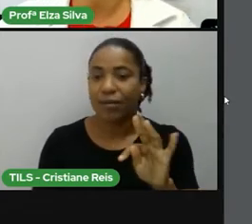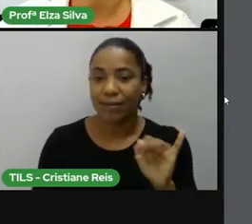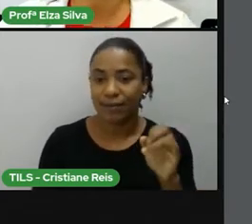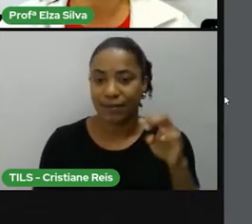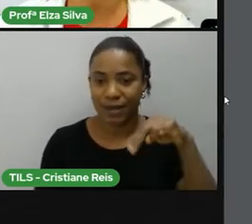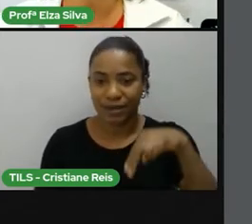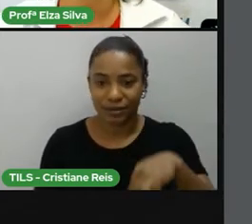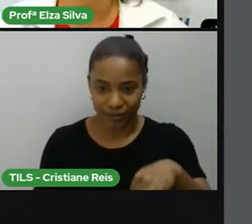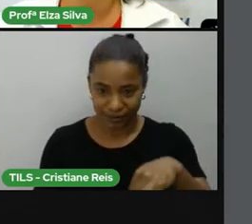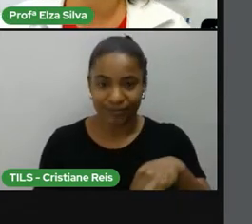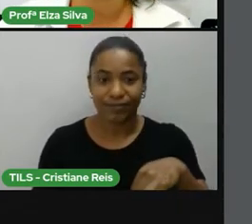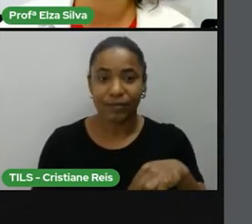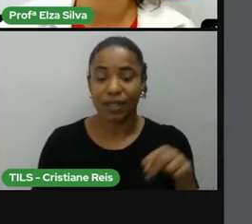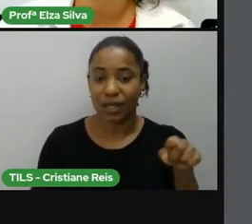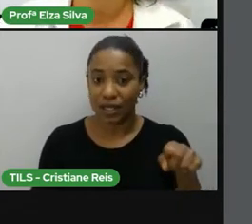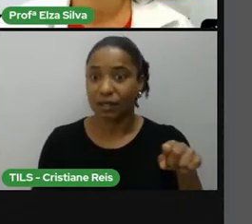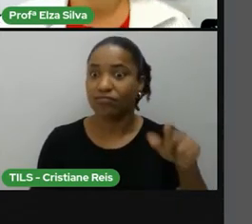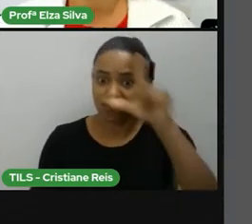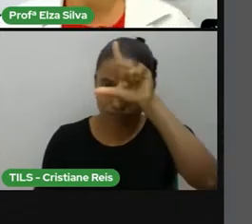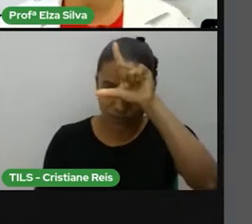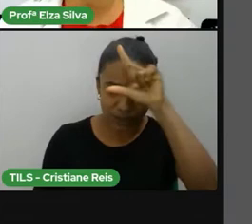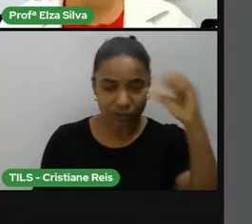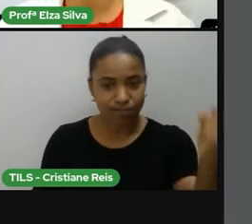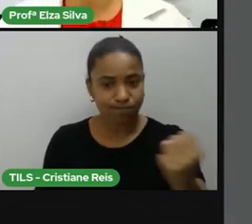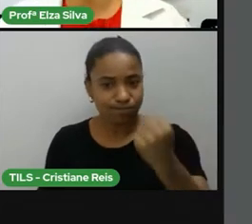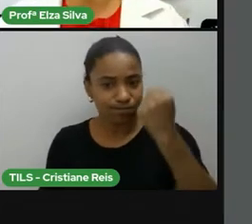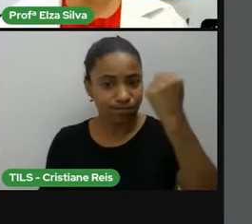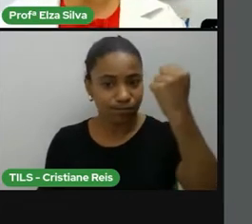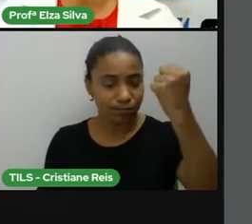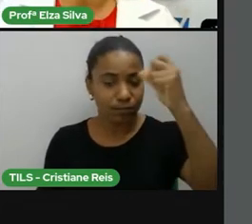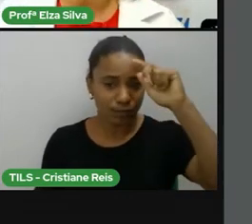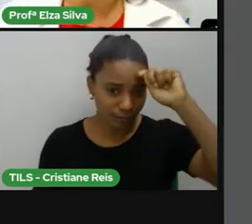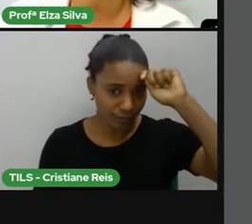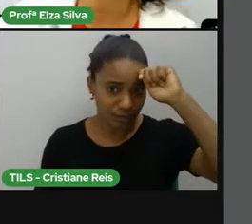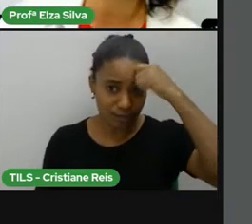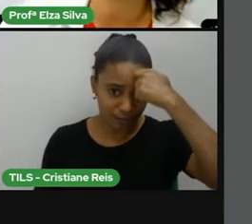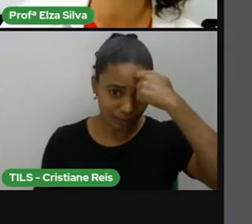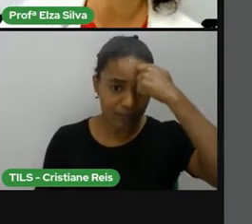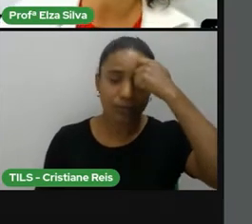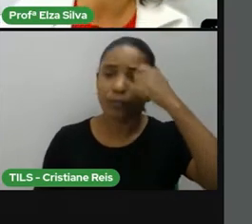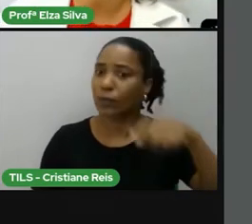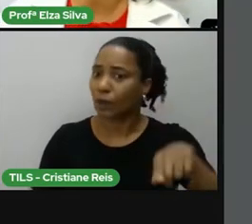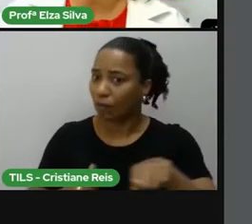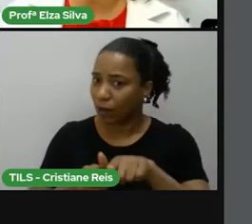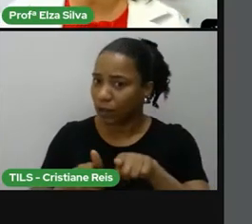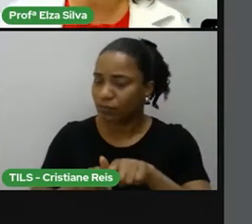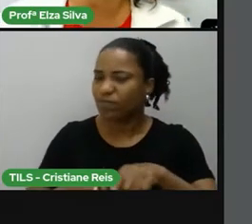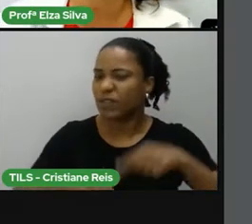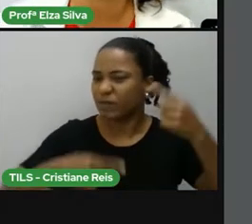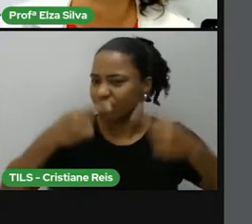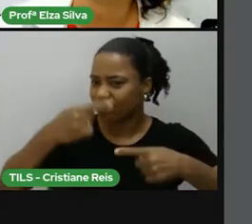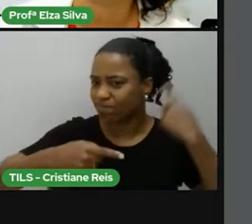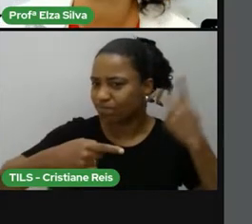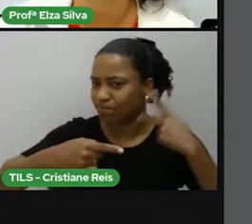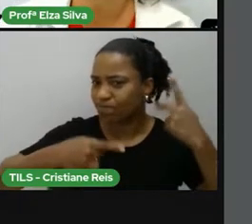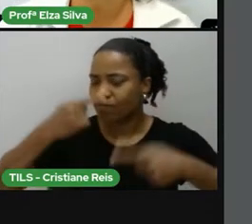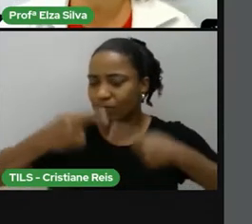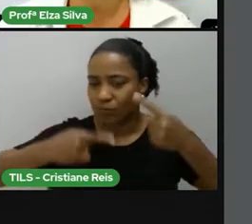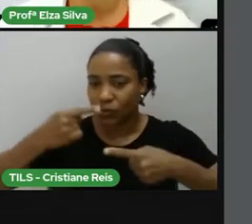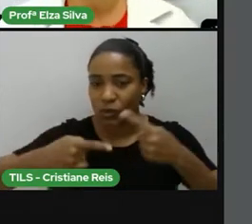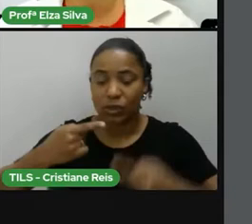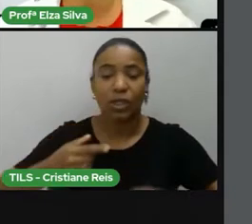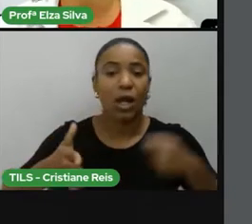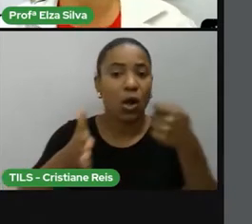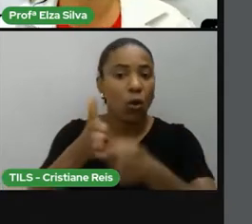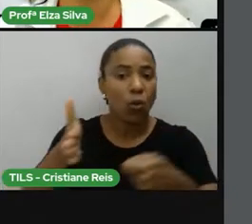um importante líder negro e ativista político que participou da luta contra a discriminação racial